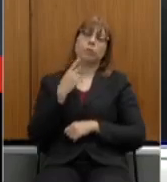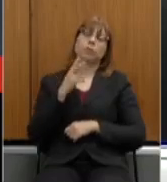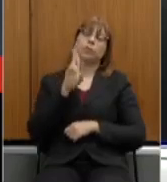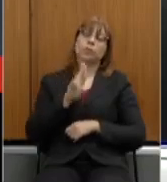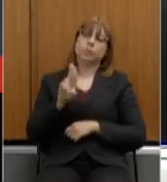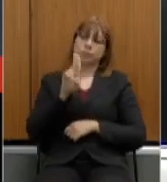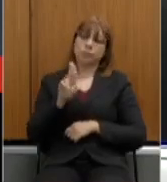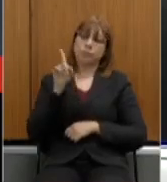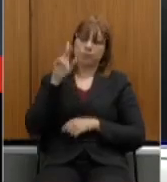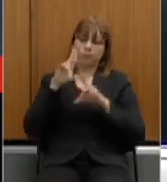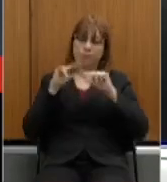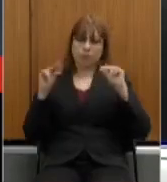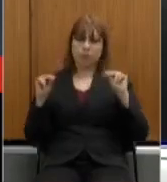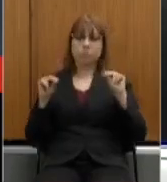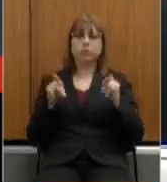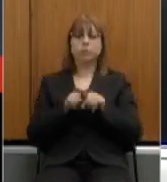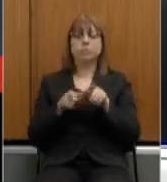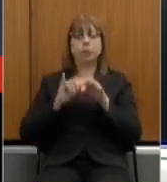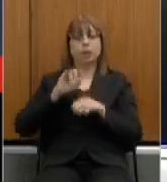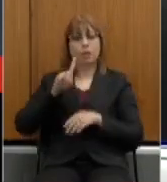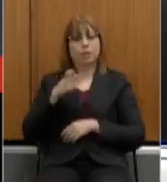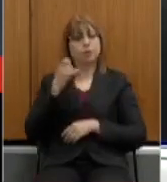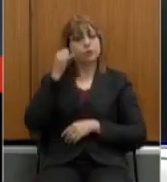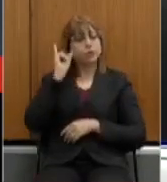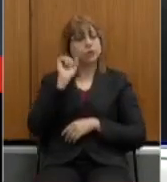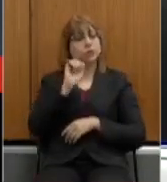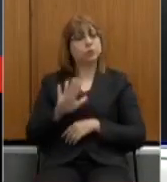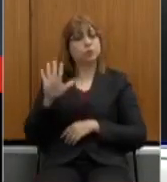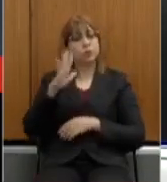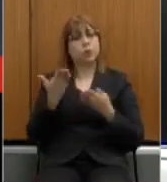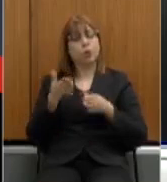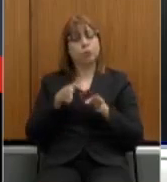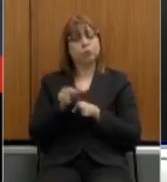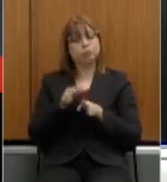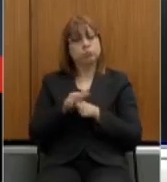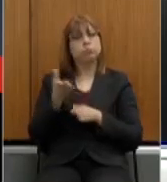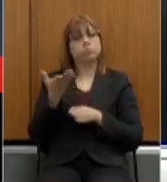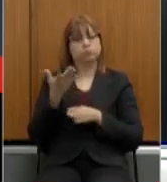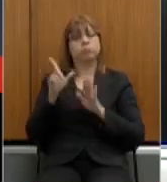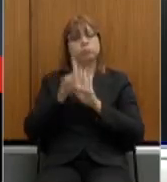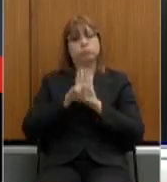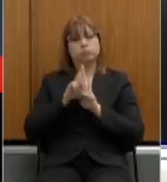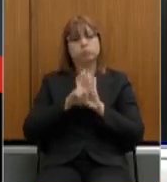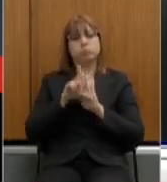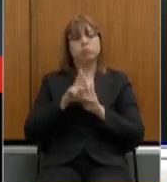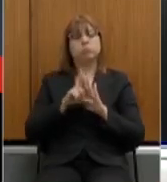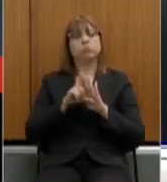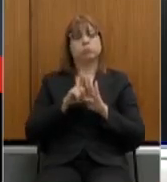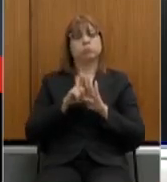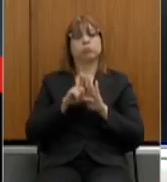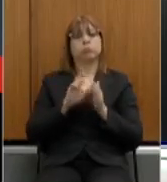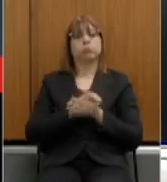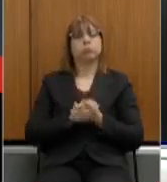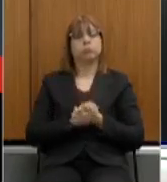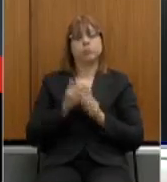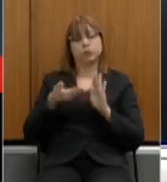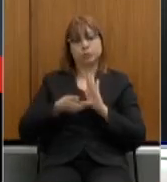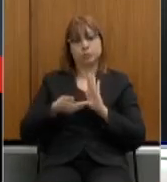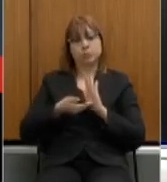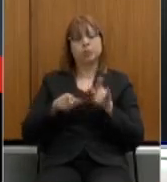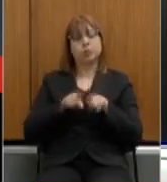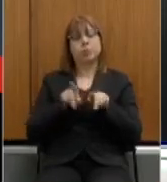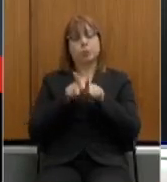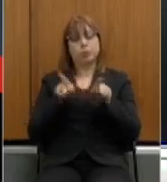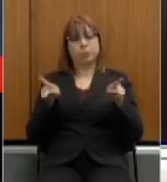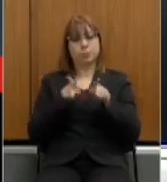procuradora da Fazenda Nacional e hoje é consultora legislativa da Câmara dos Deputados e professora do